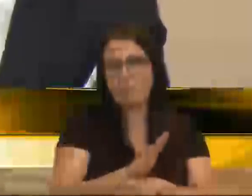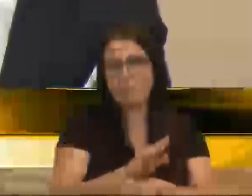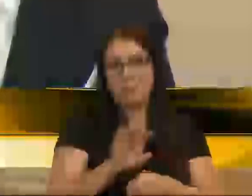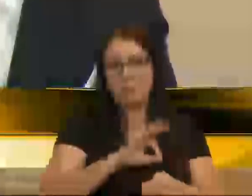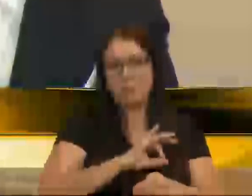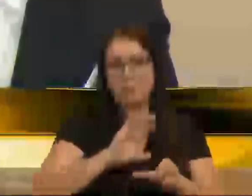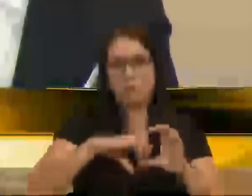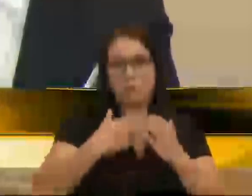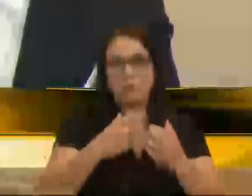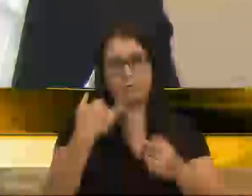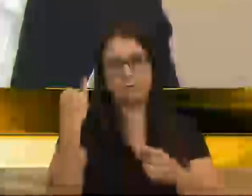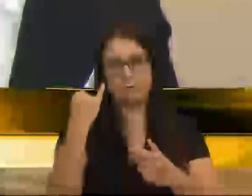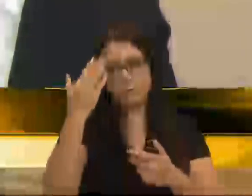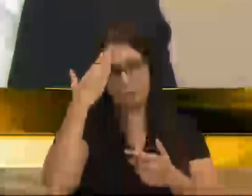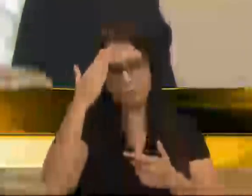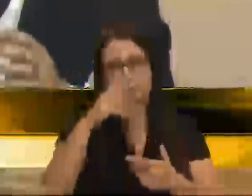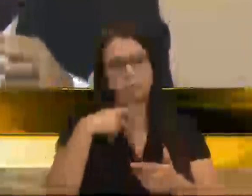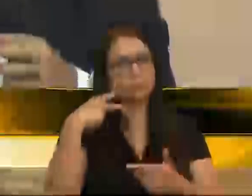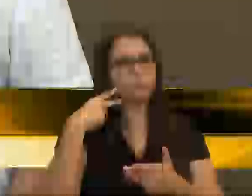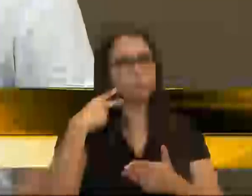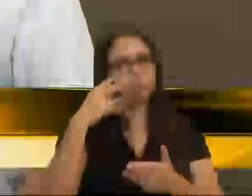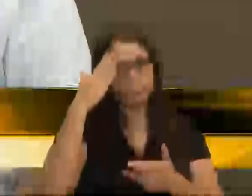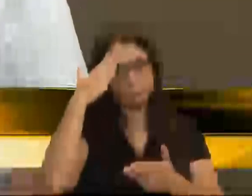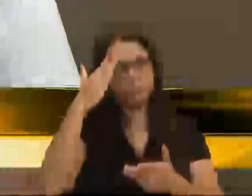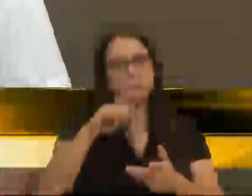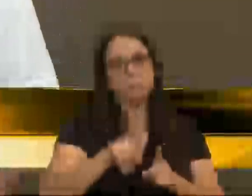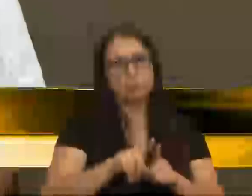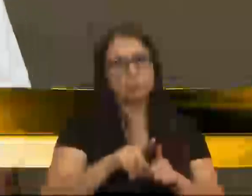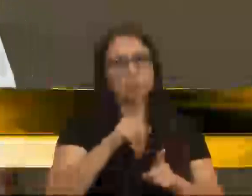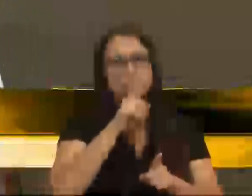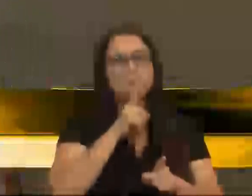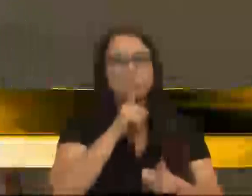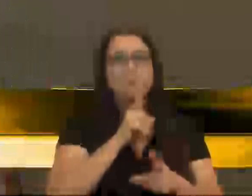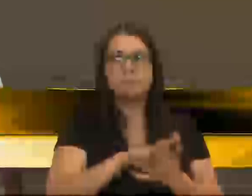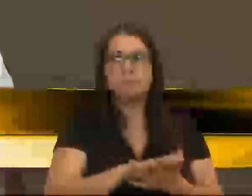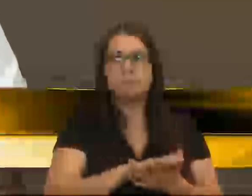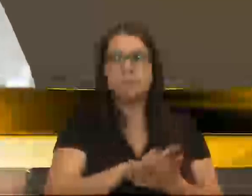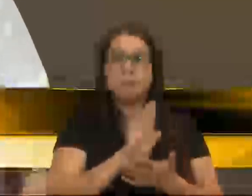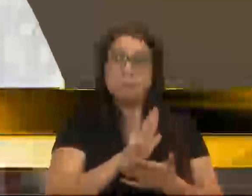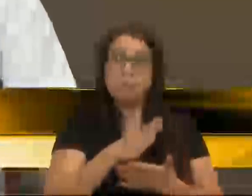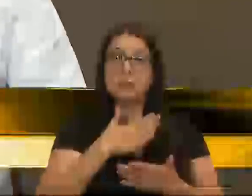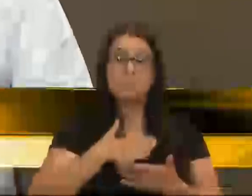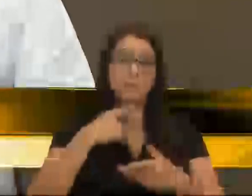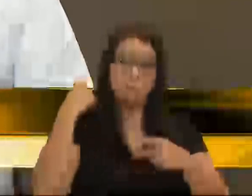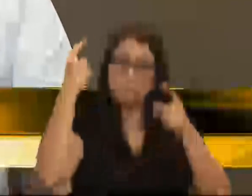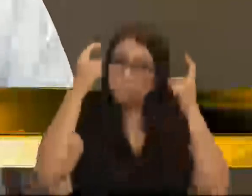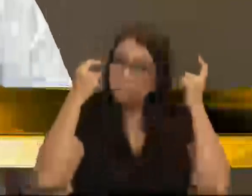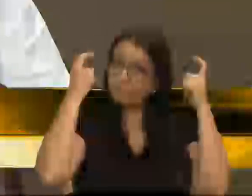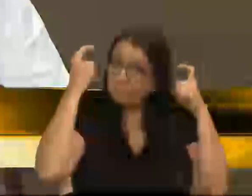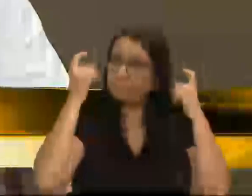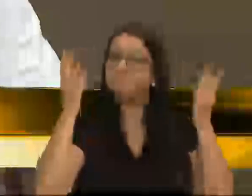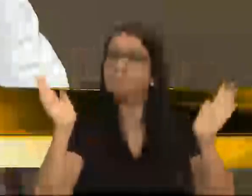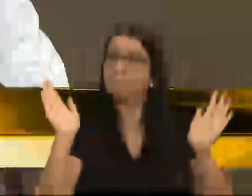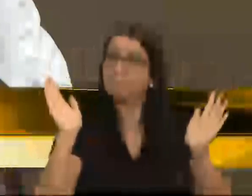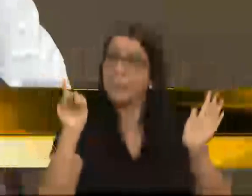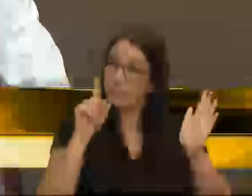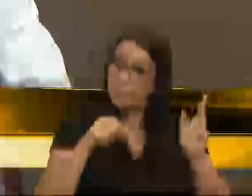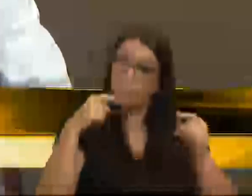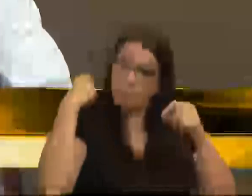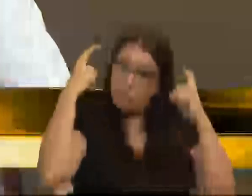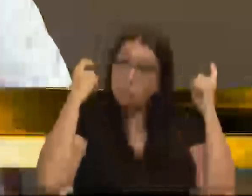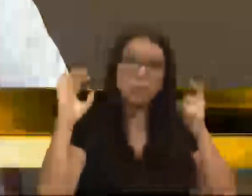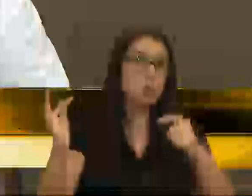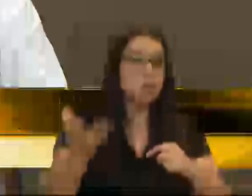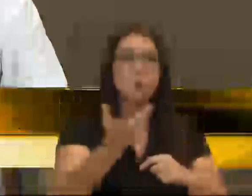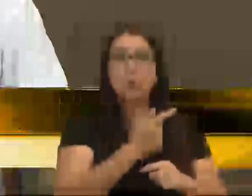comunitário, que é muito importante. Obrigado, senhor vereador. Eu lhe agradeço, vereador Meneguzzi. Então, fica essa minha preocupação, que é uma preocupação de